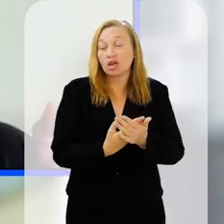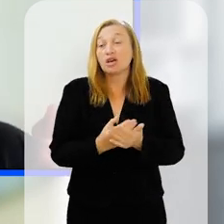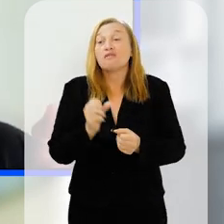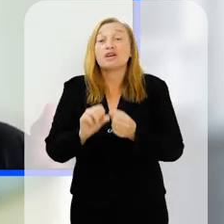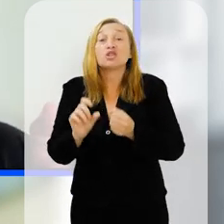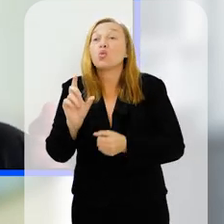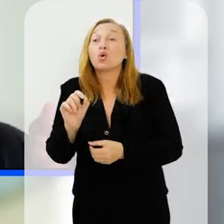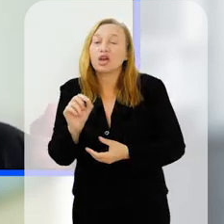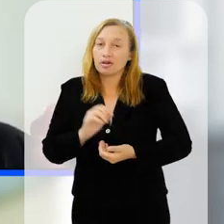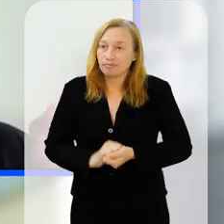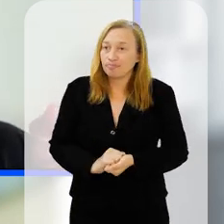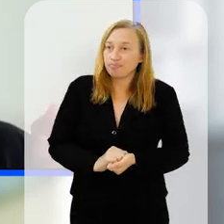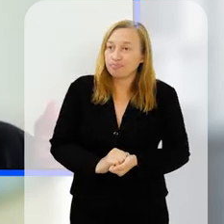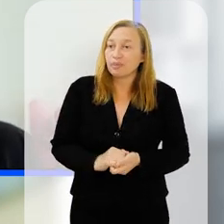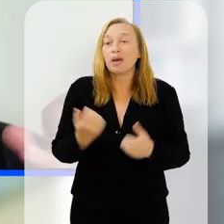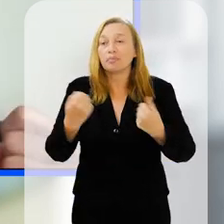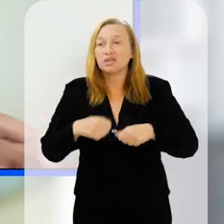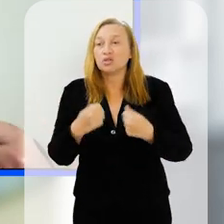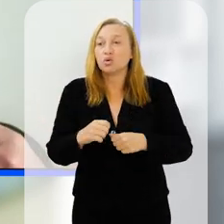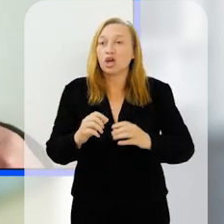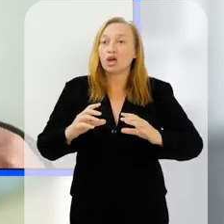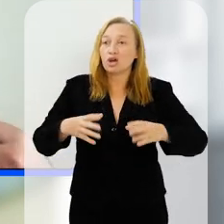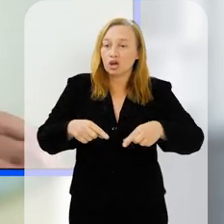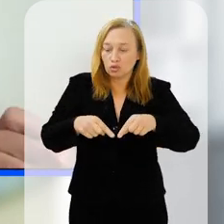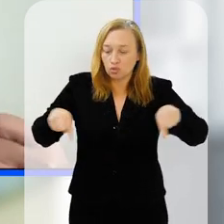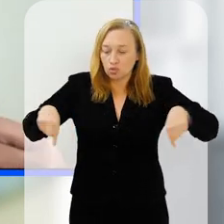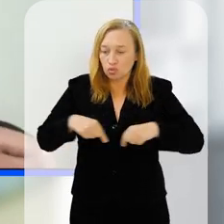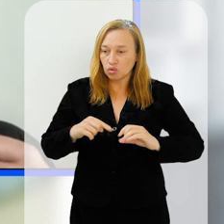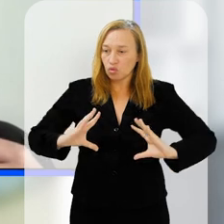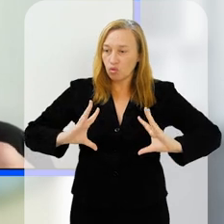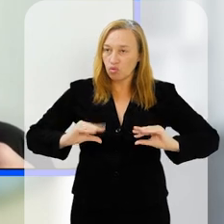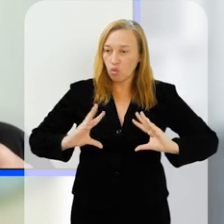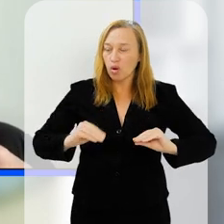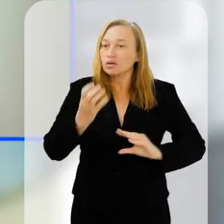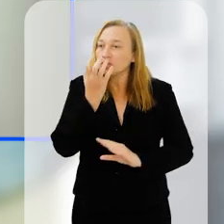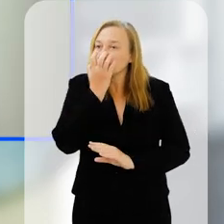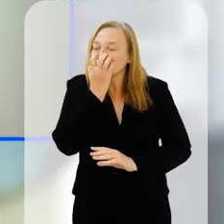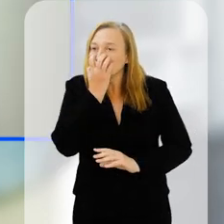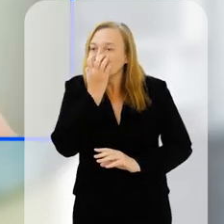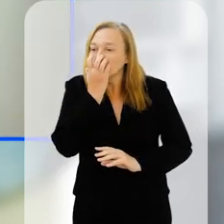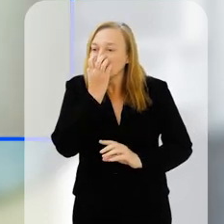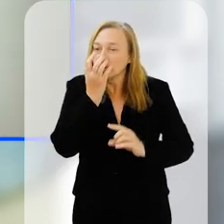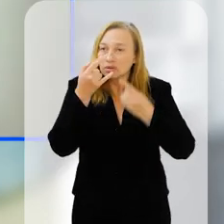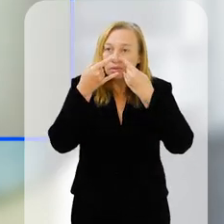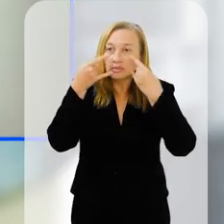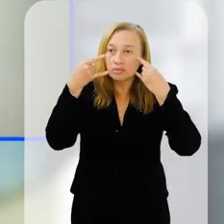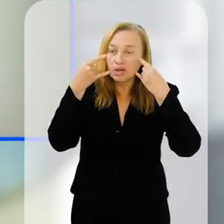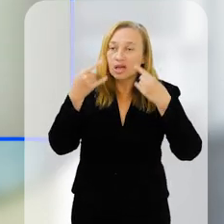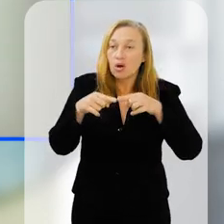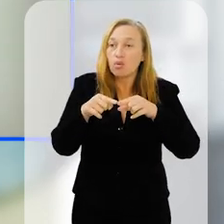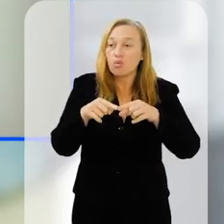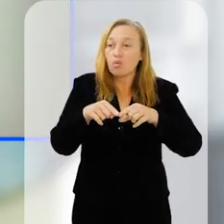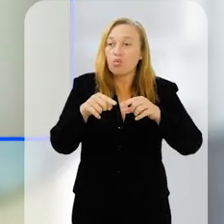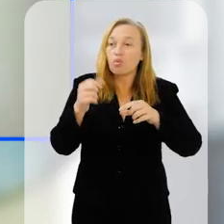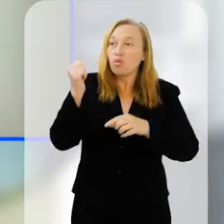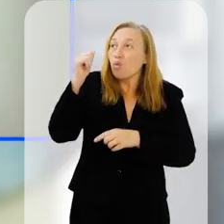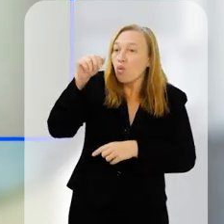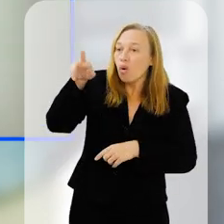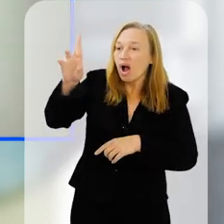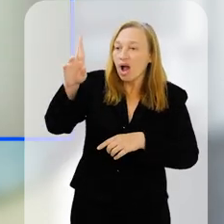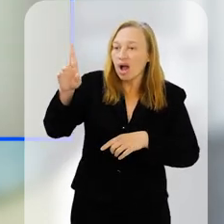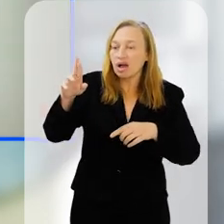gente precisa para fazer esse experimento acontecer? A gente precisa de um colchonete, precisa de uma máscara, uma sala com temperatura adequada